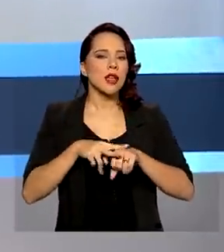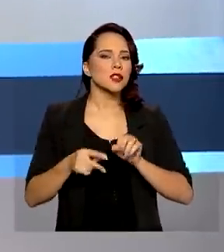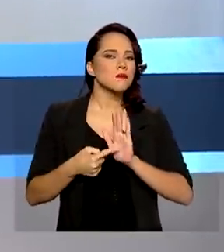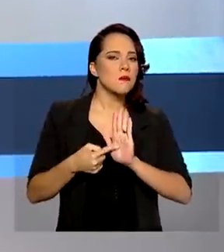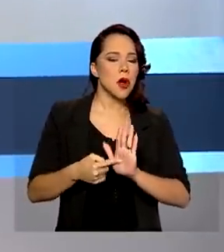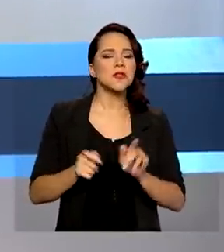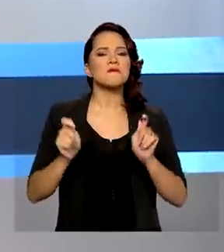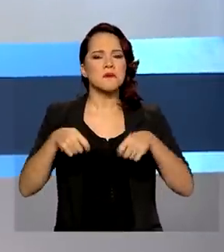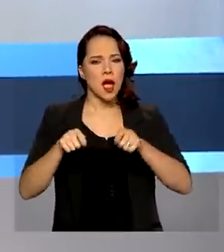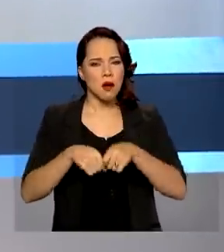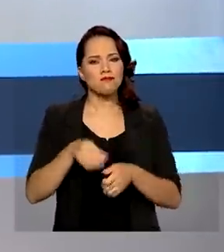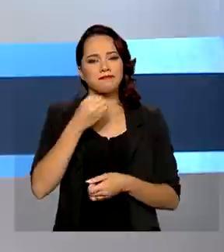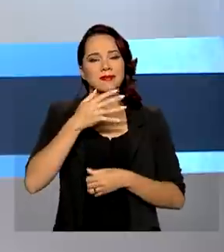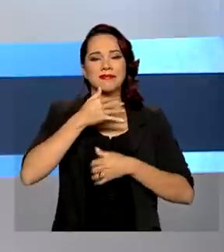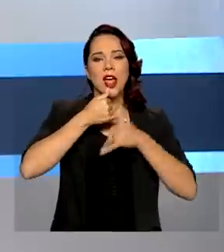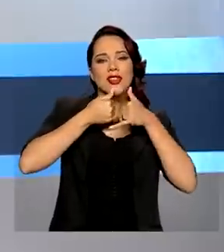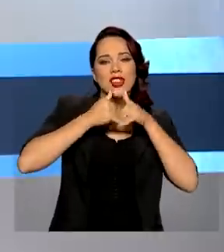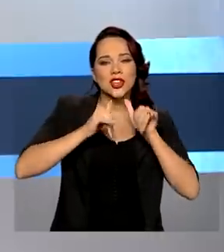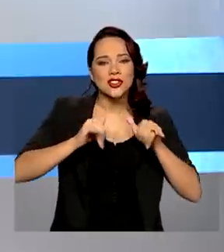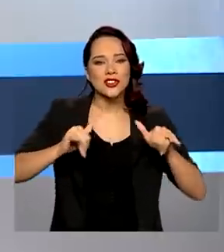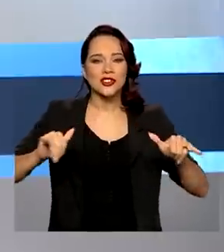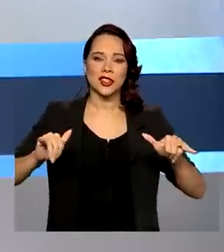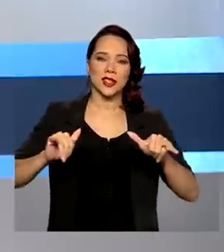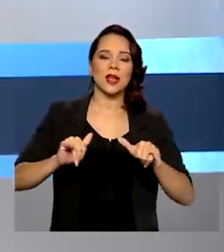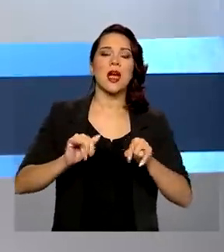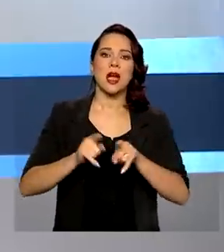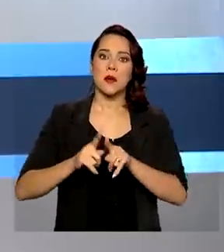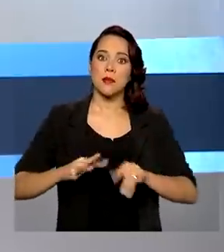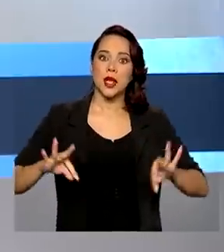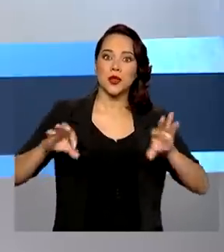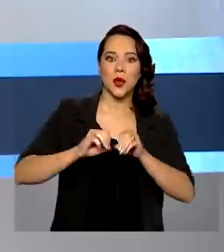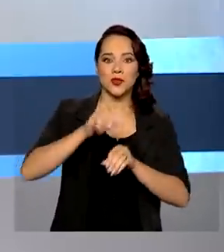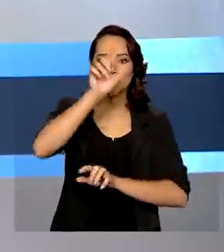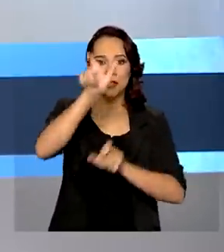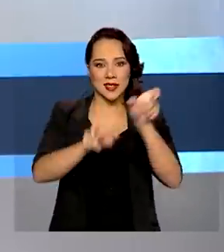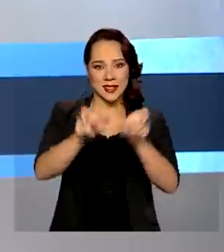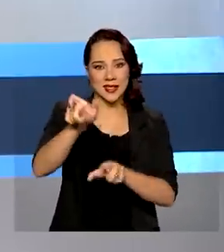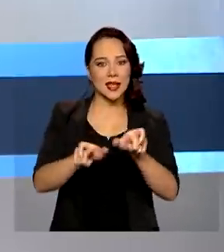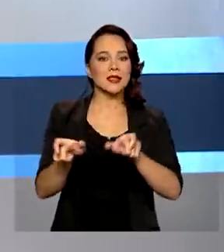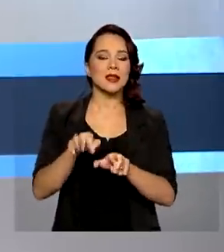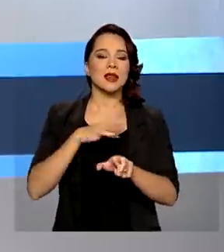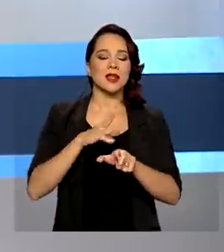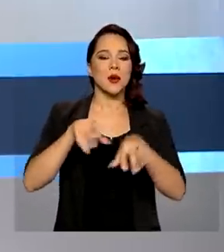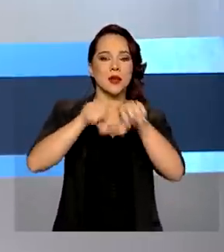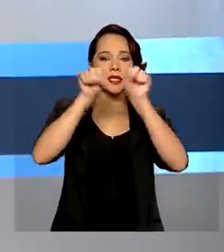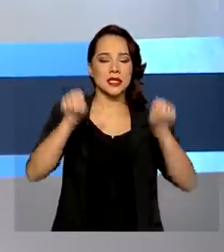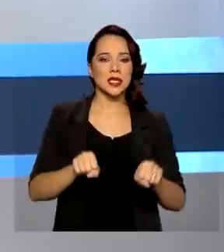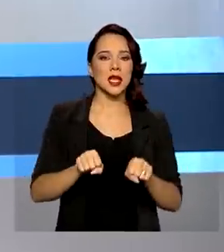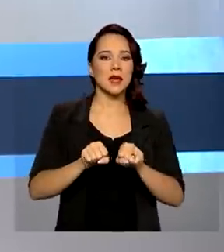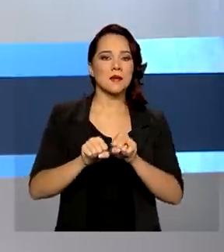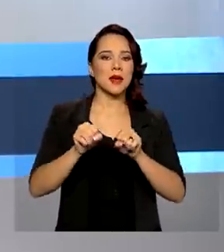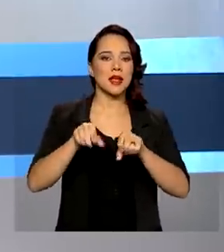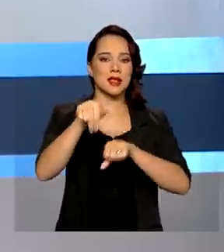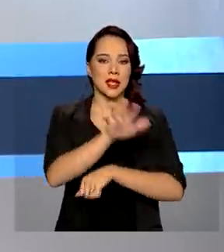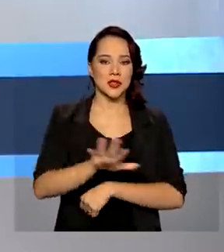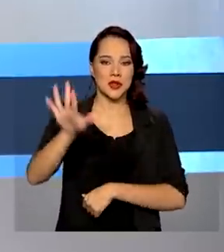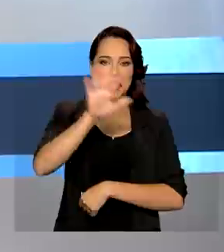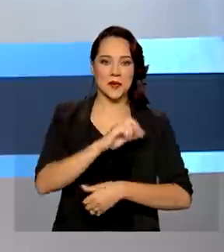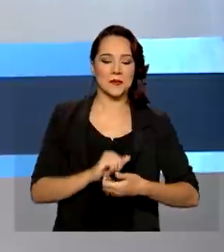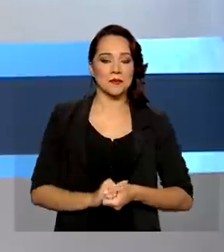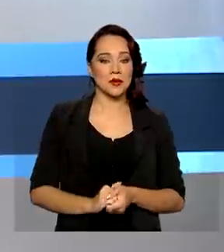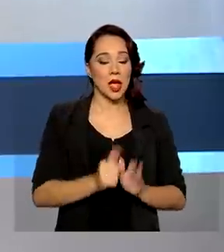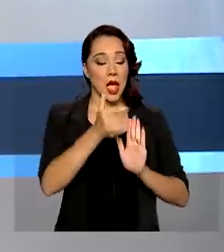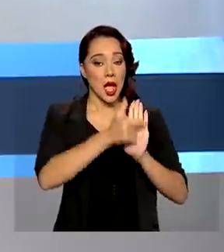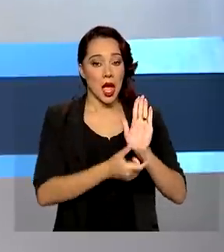condições favoráveis de geração de energia elétrica e vale para todos os consumidores conectados ao Sistema Interligado Nacional. A